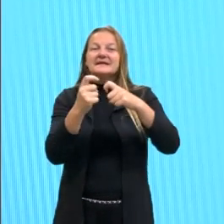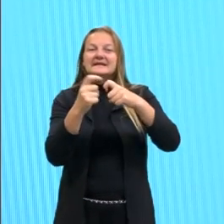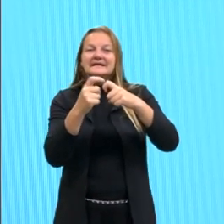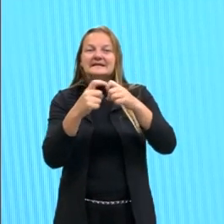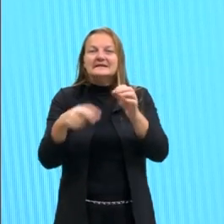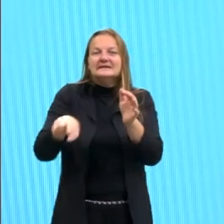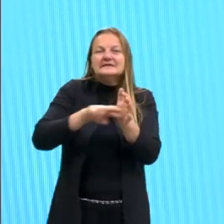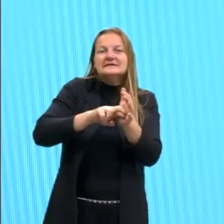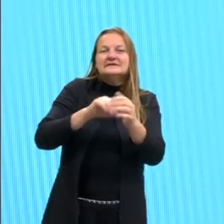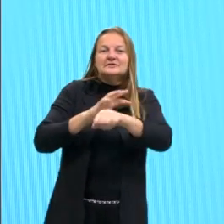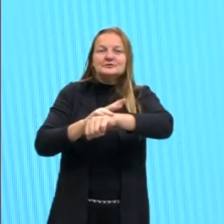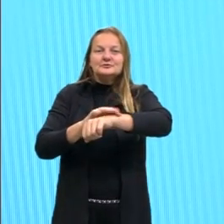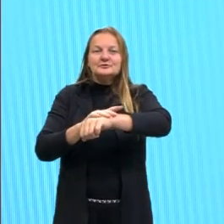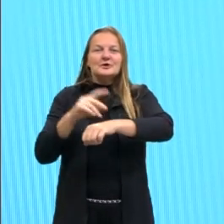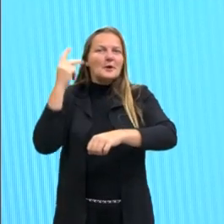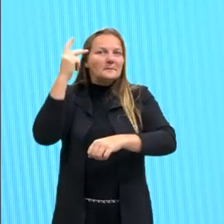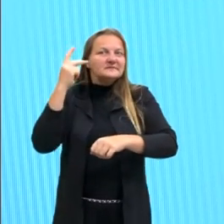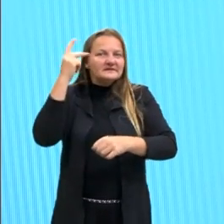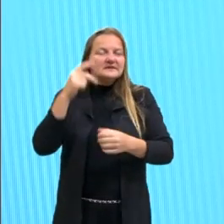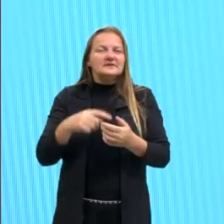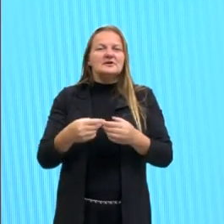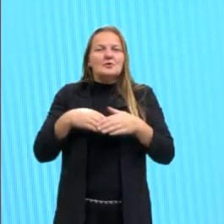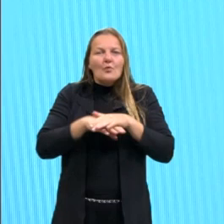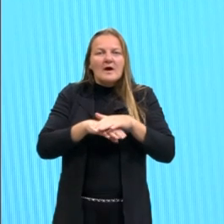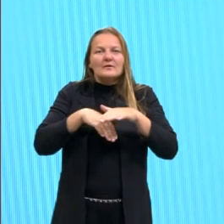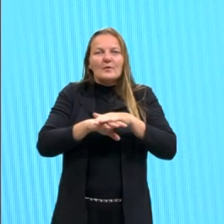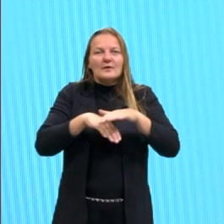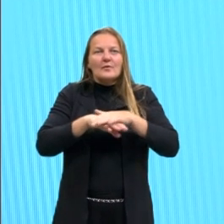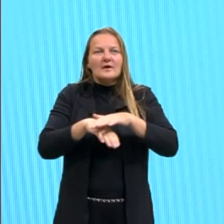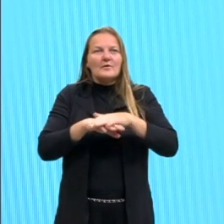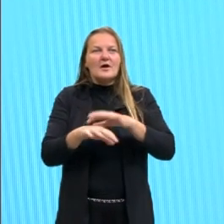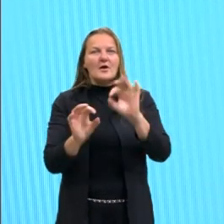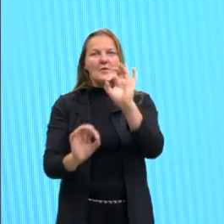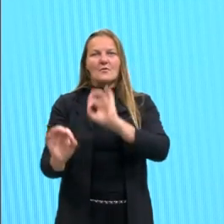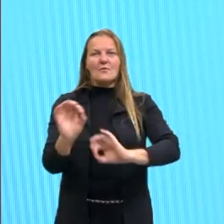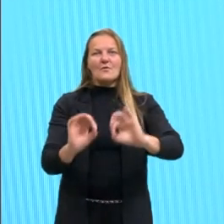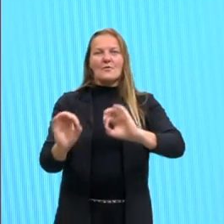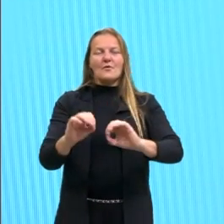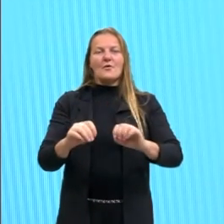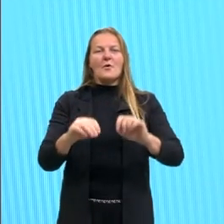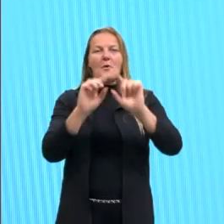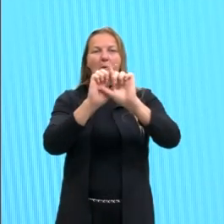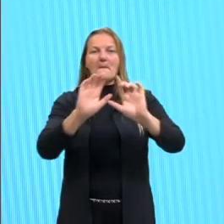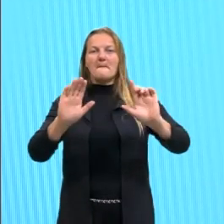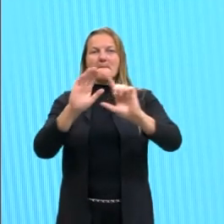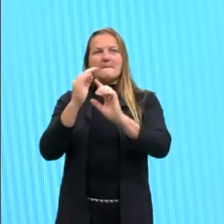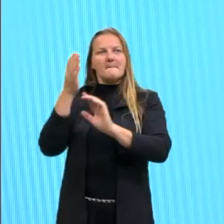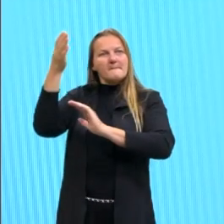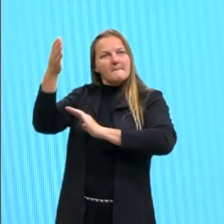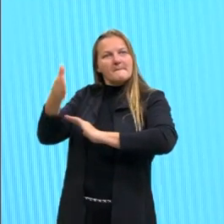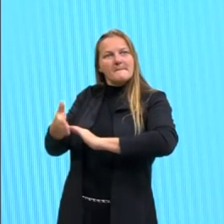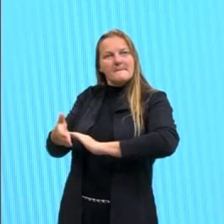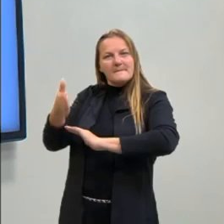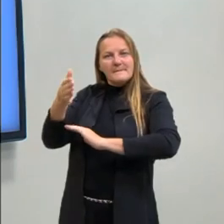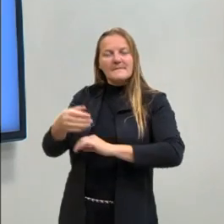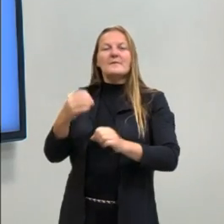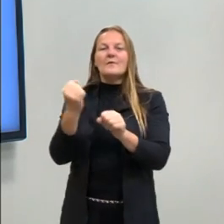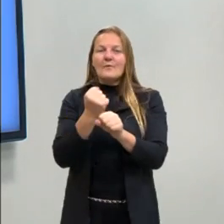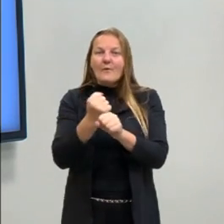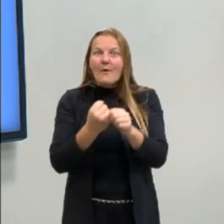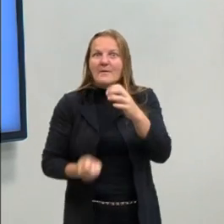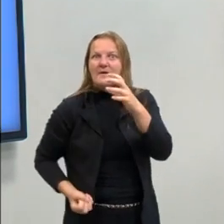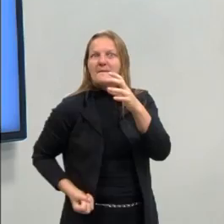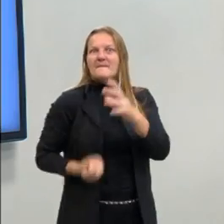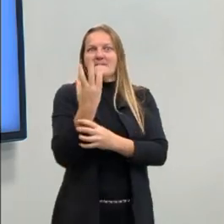passou. Ele vai guardando esses talheres e depois ele acaba montando esse mural, que se torna uma obra, uma